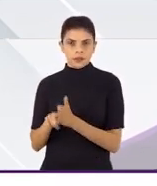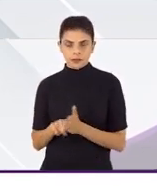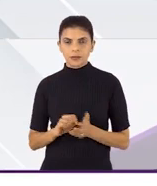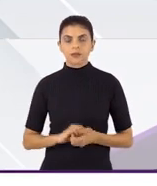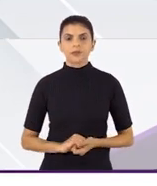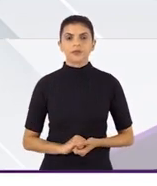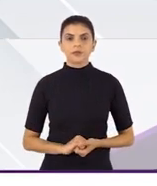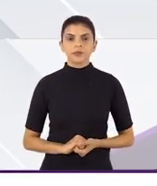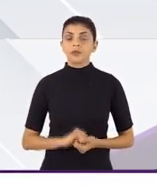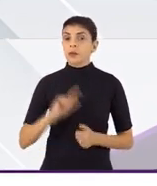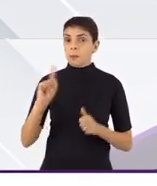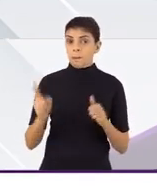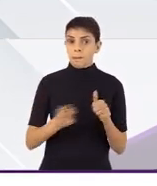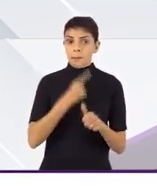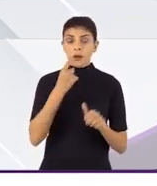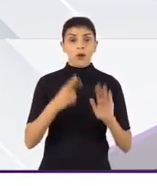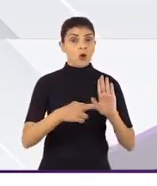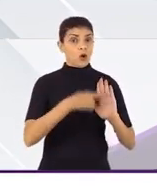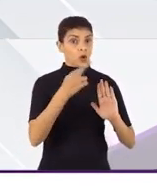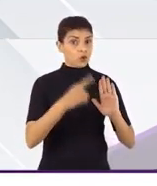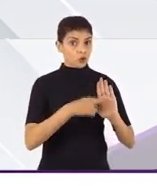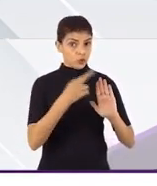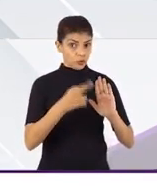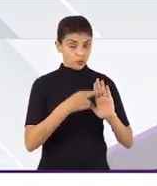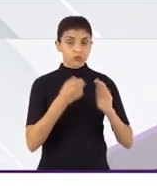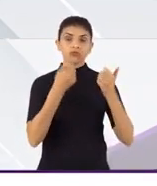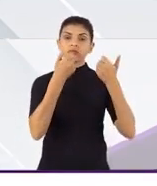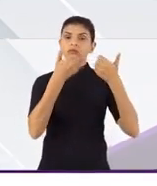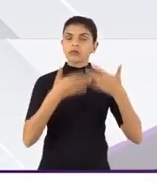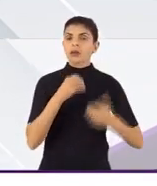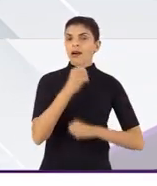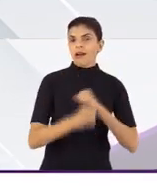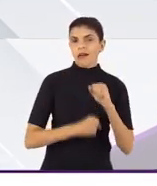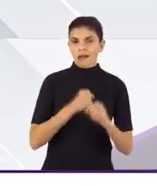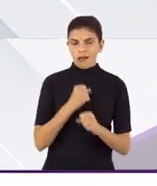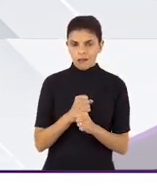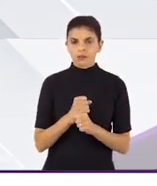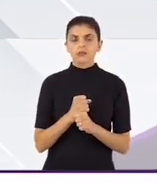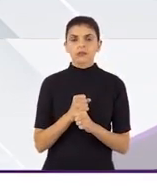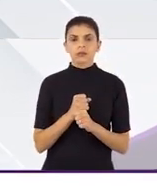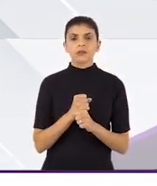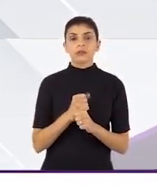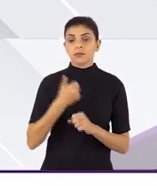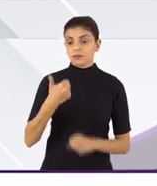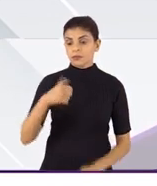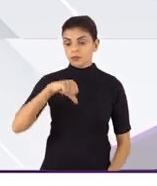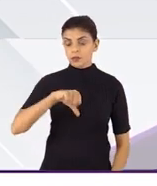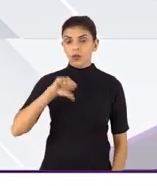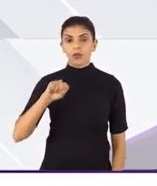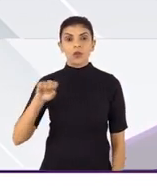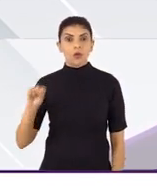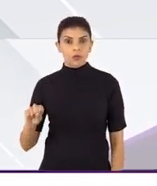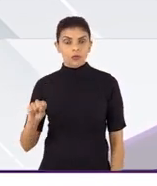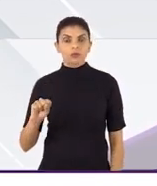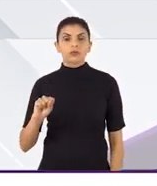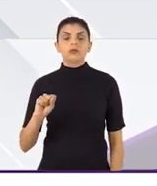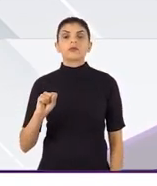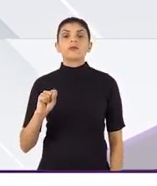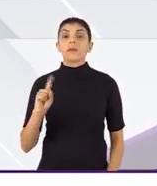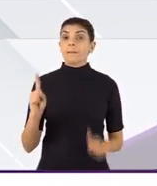resolução a tratar desta temática é do ano de 1988,